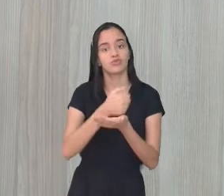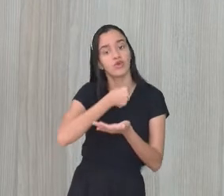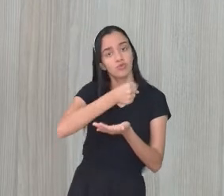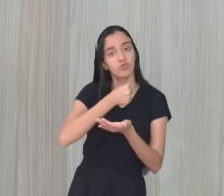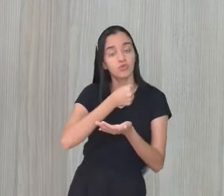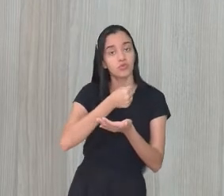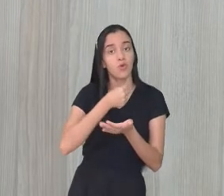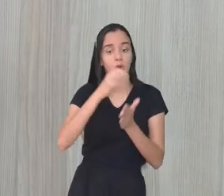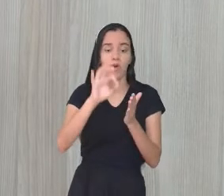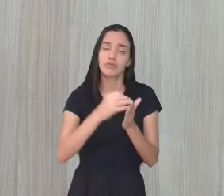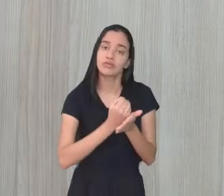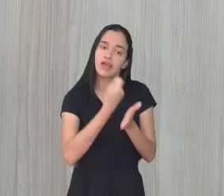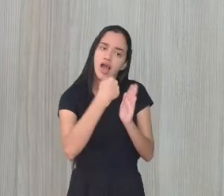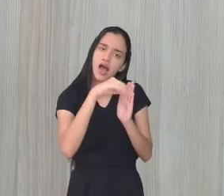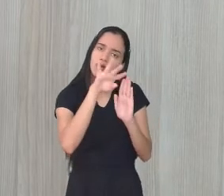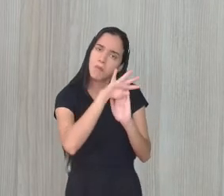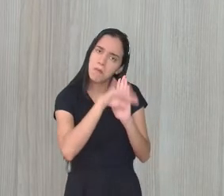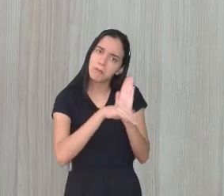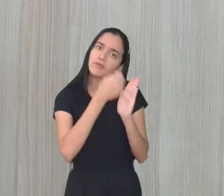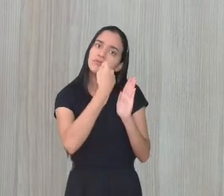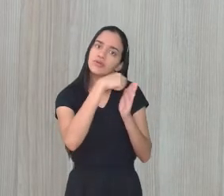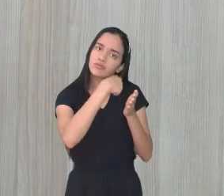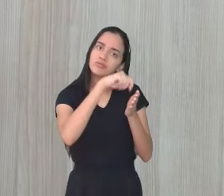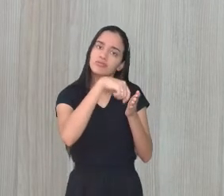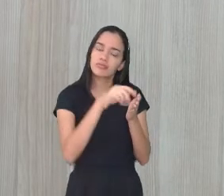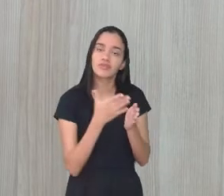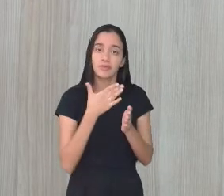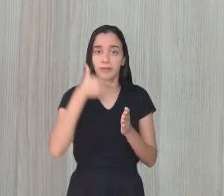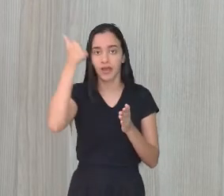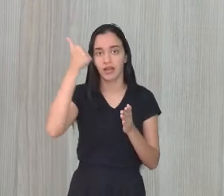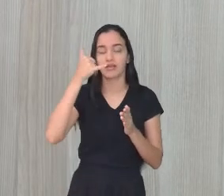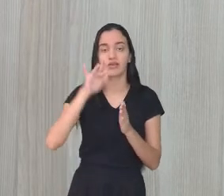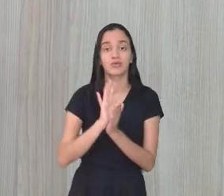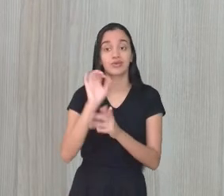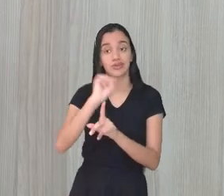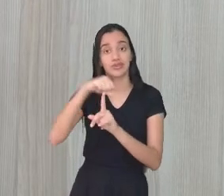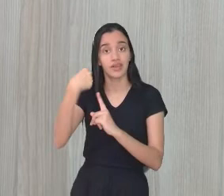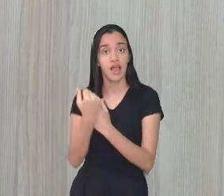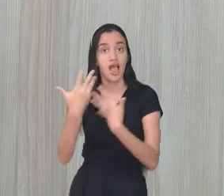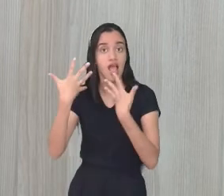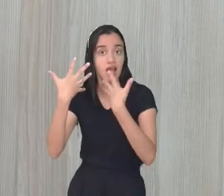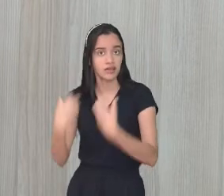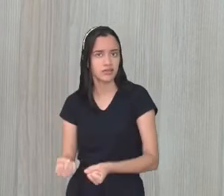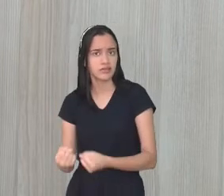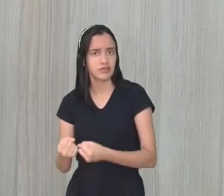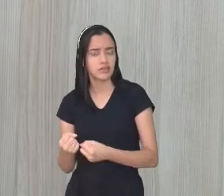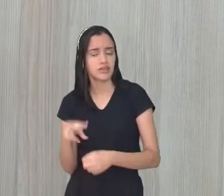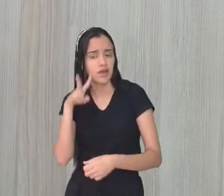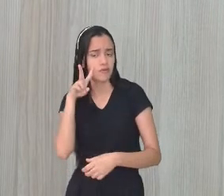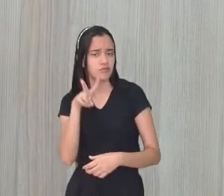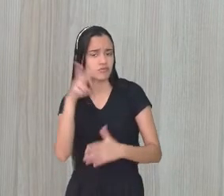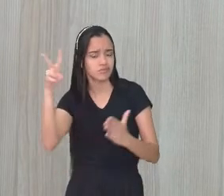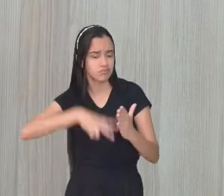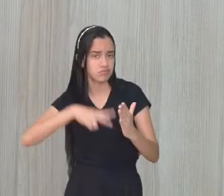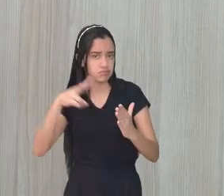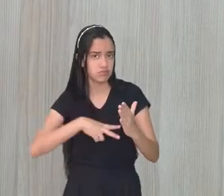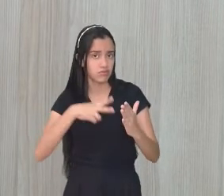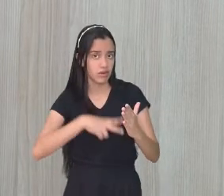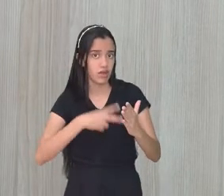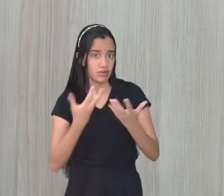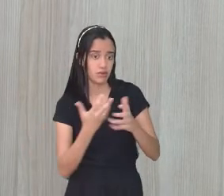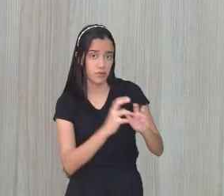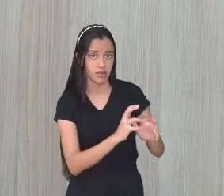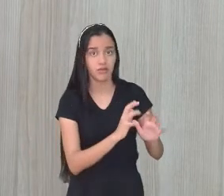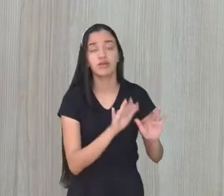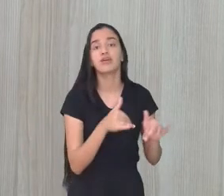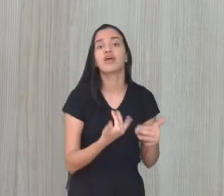escrever melhor, cada vez mais, ela é, na verdade, também um sintoma do que a sociedade aceita escutar e ler e do que ela não aceita mais.